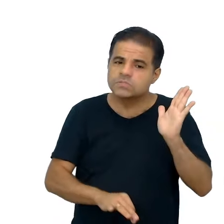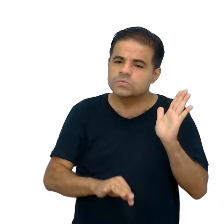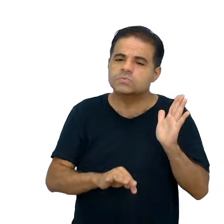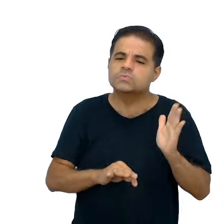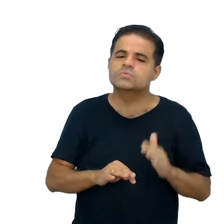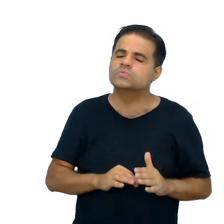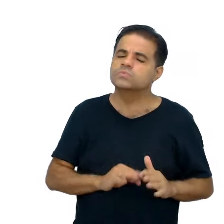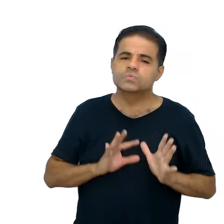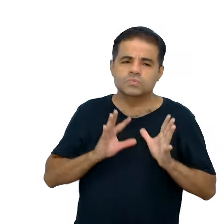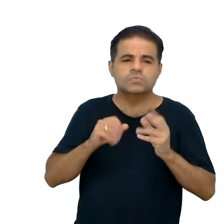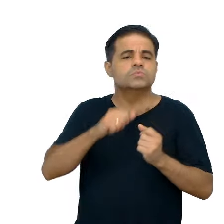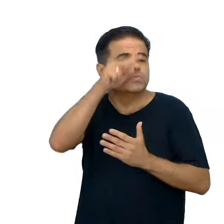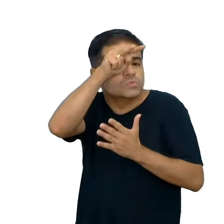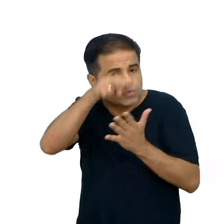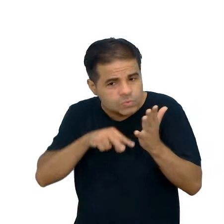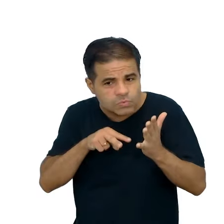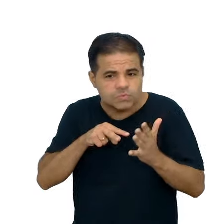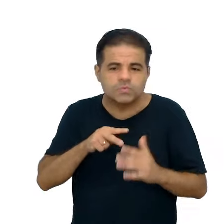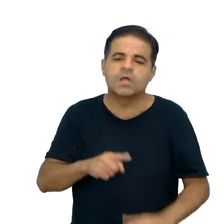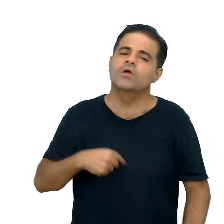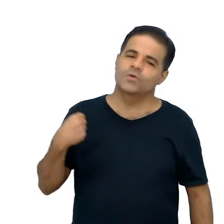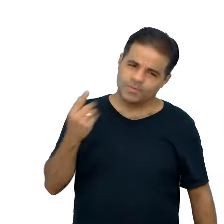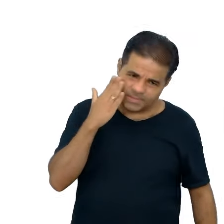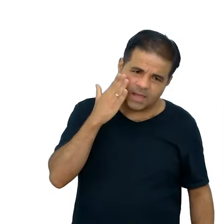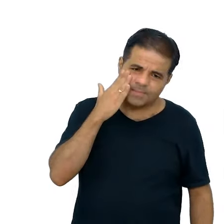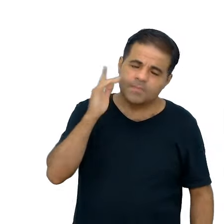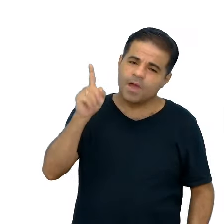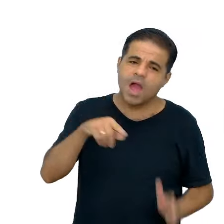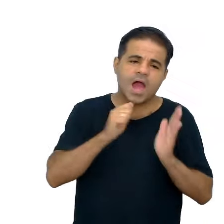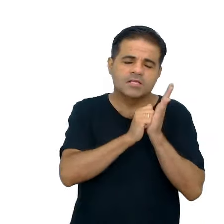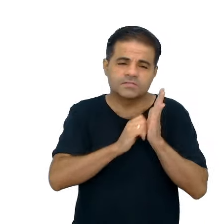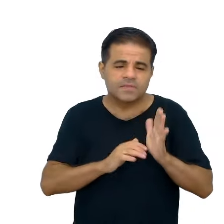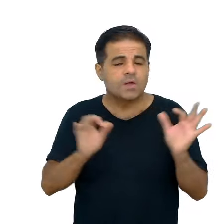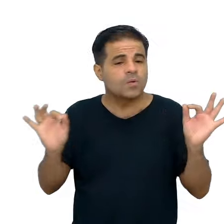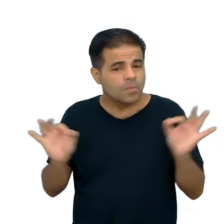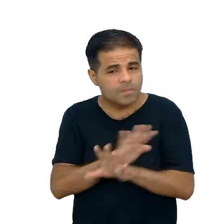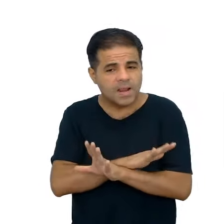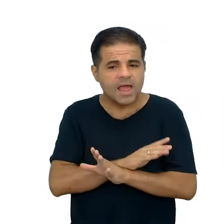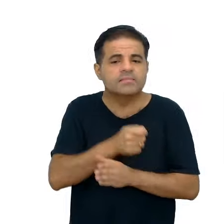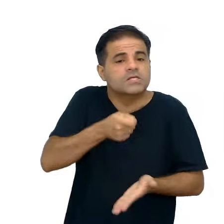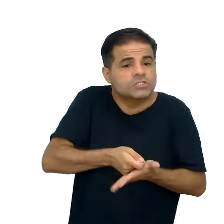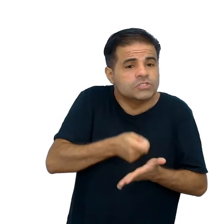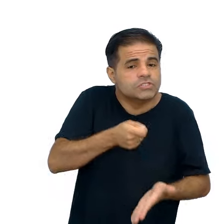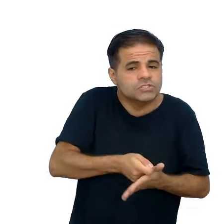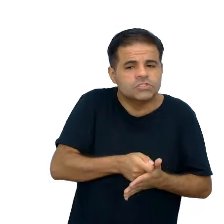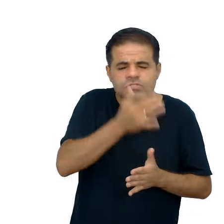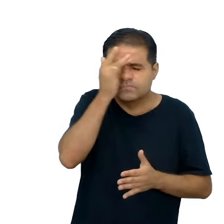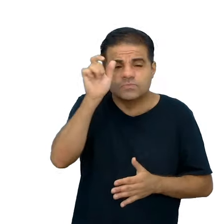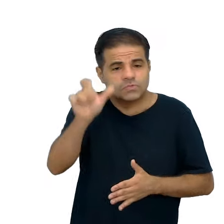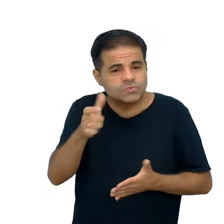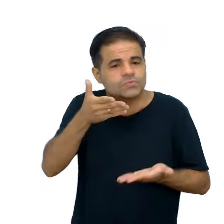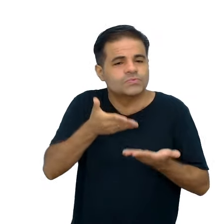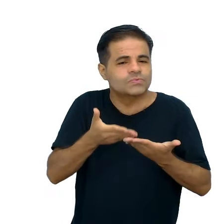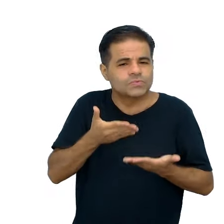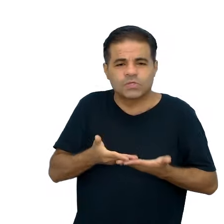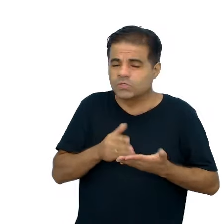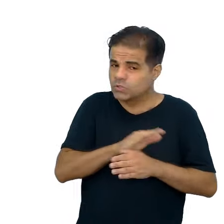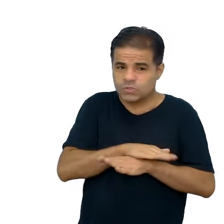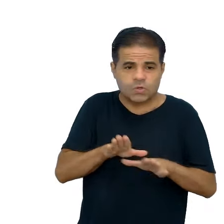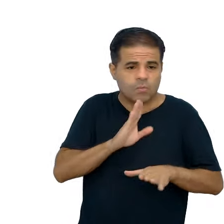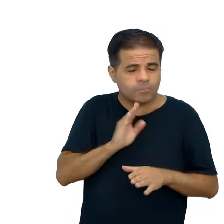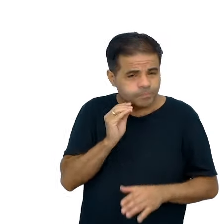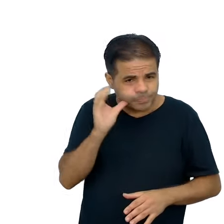quanto leitura, nós sabemos que é uma atividade complexa, que exige do estudante não só